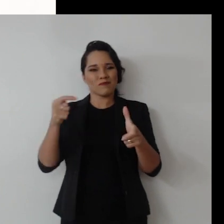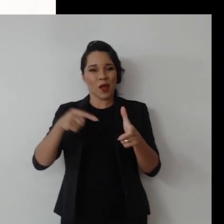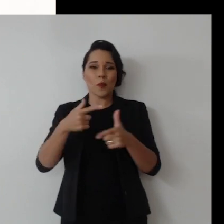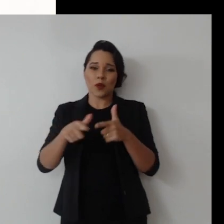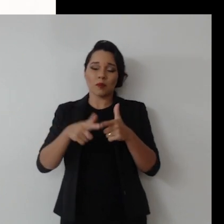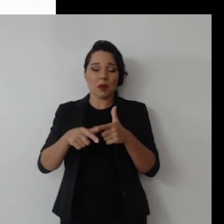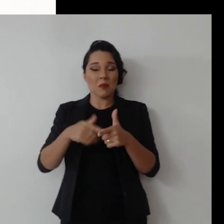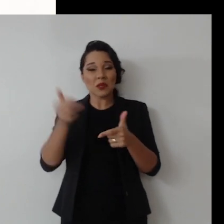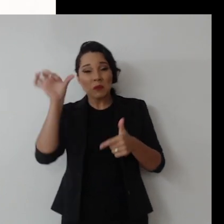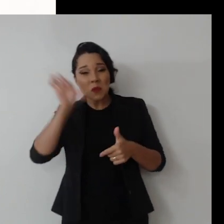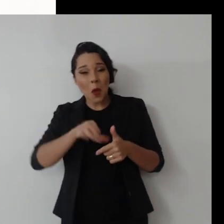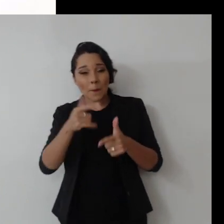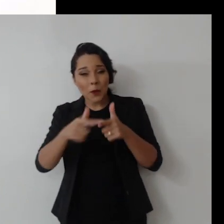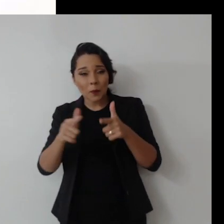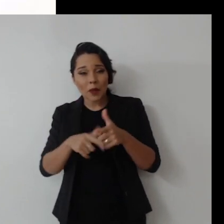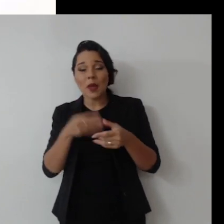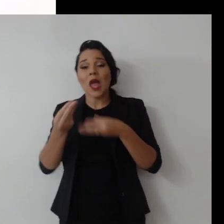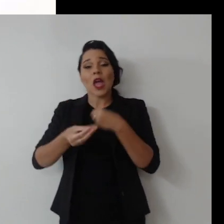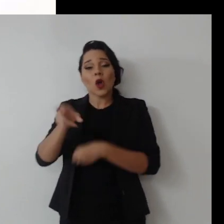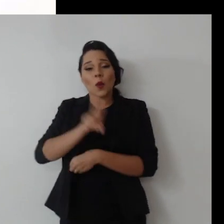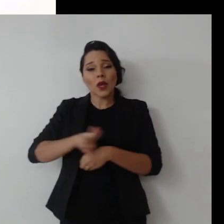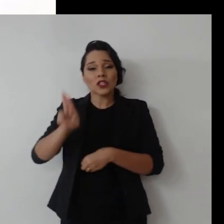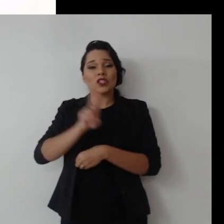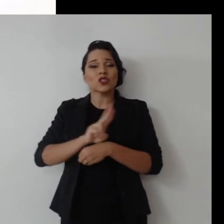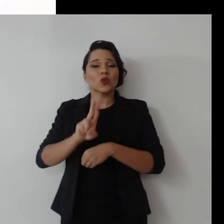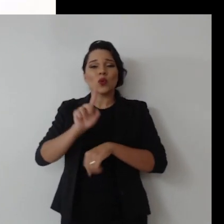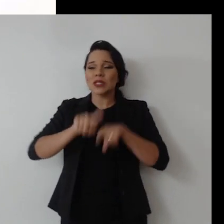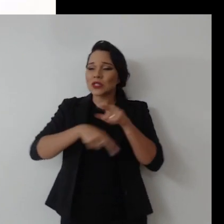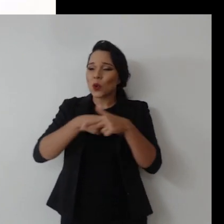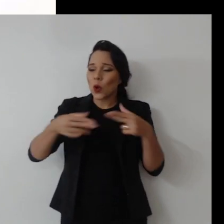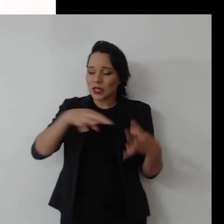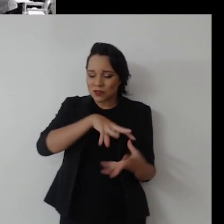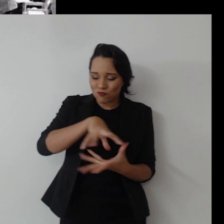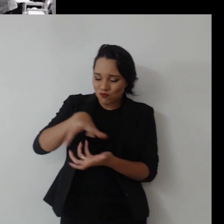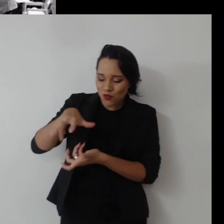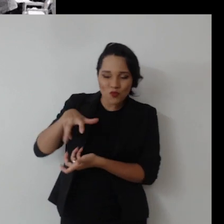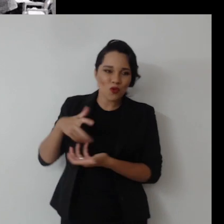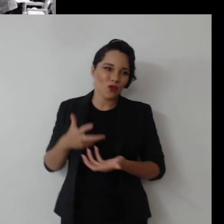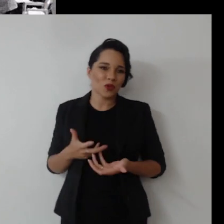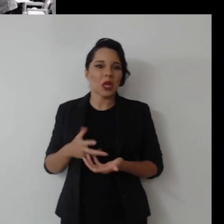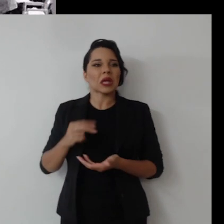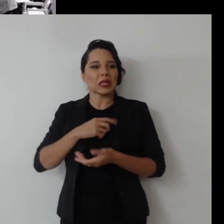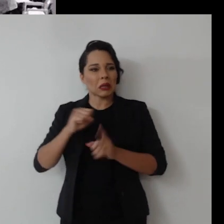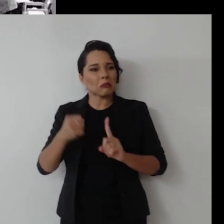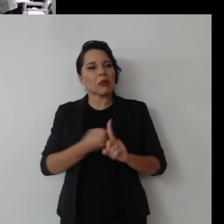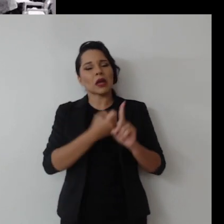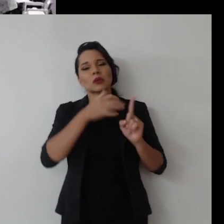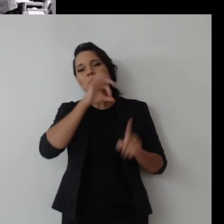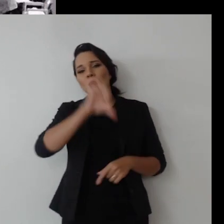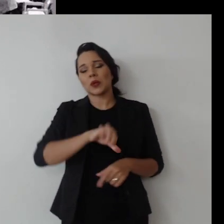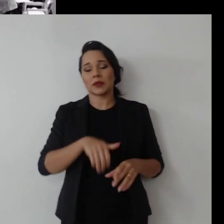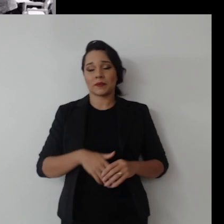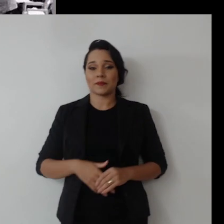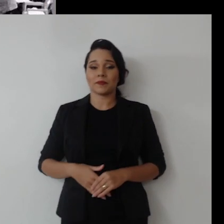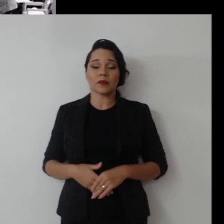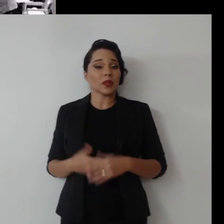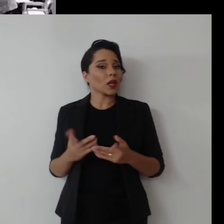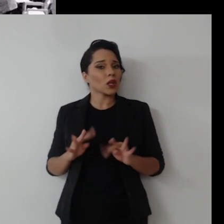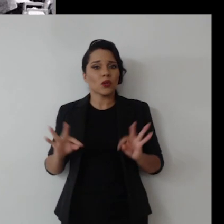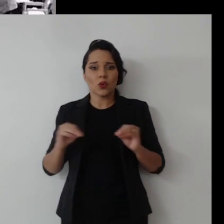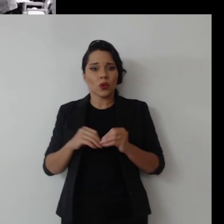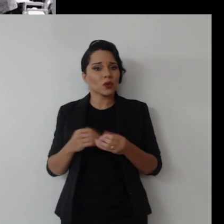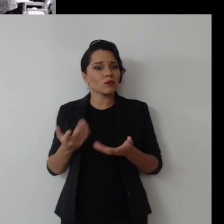hoje, o maior problema é a forma de utilização dos nossos recursos, que gera impactos. E tudo isso vem